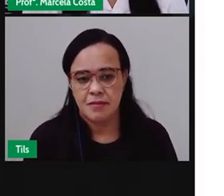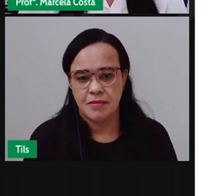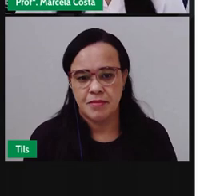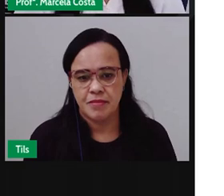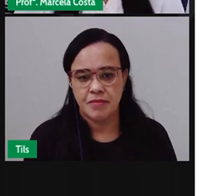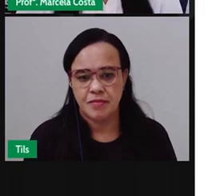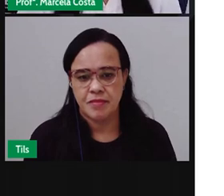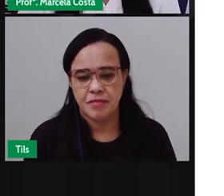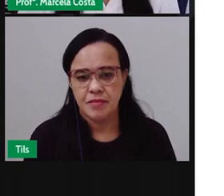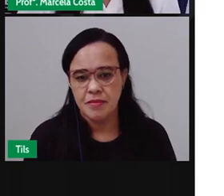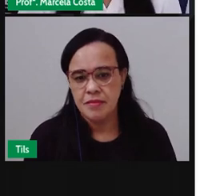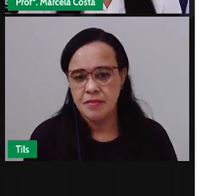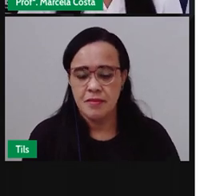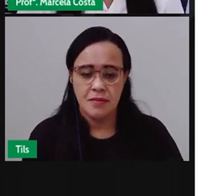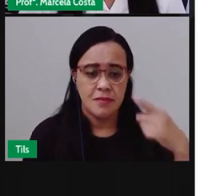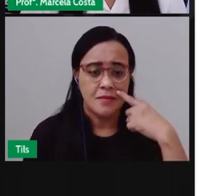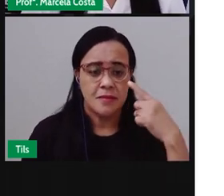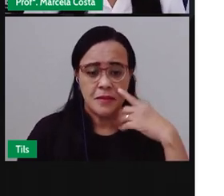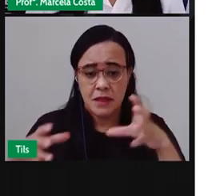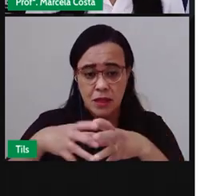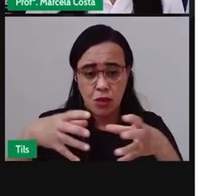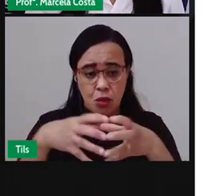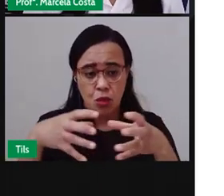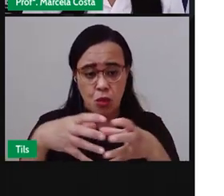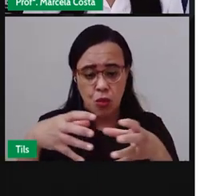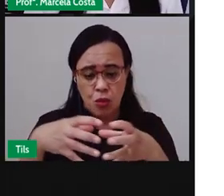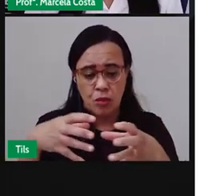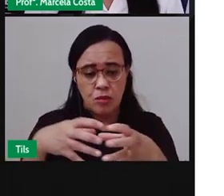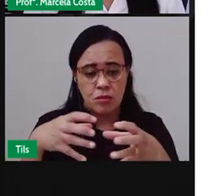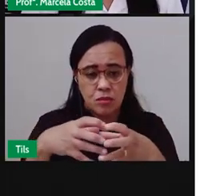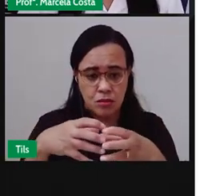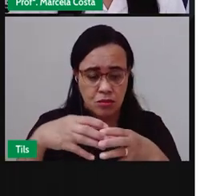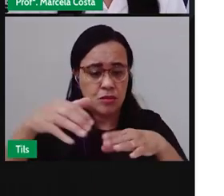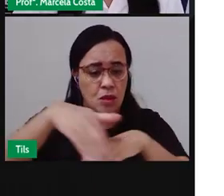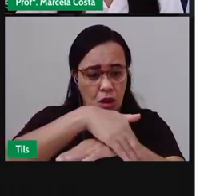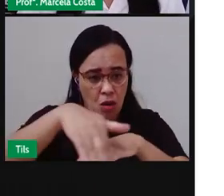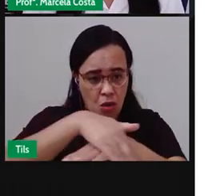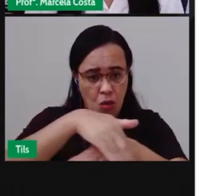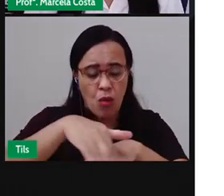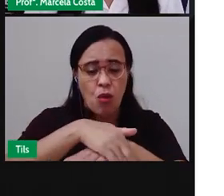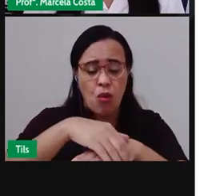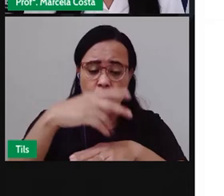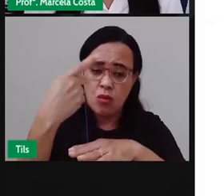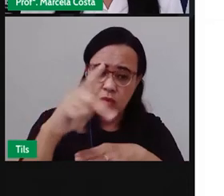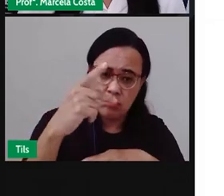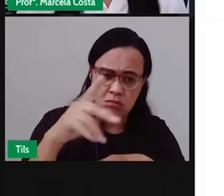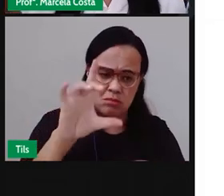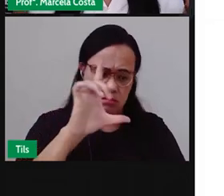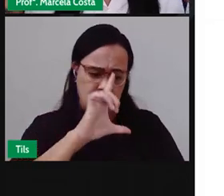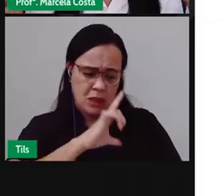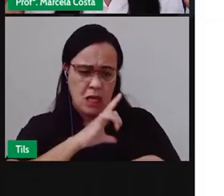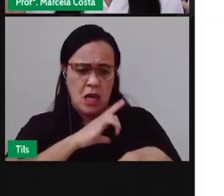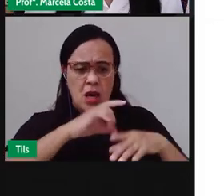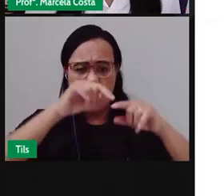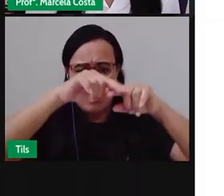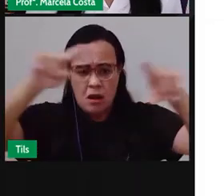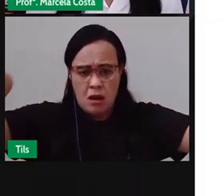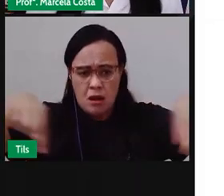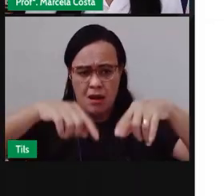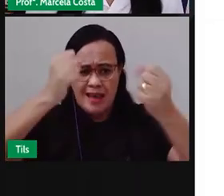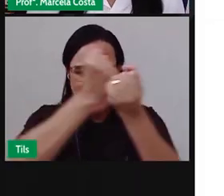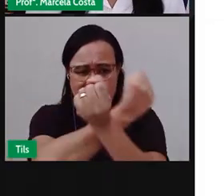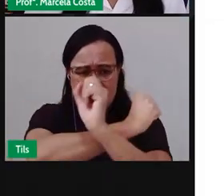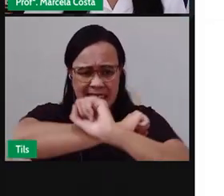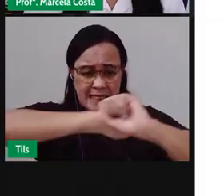Na sua comunidade, tem containers aquelas caixas bem grandes para